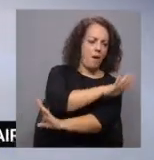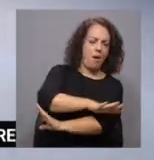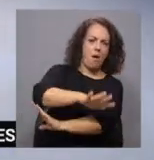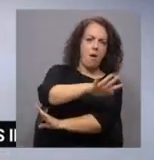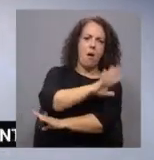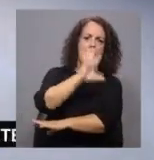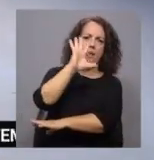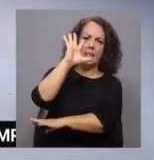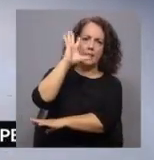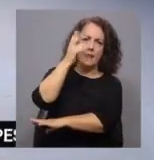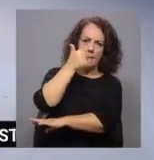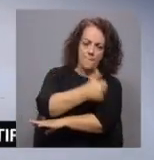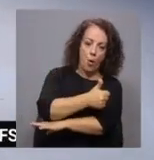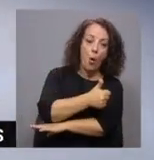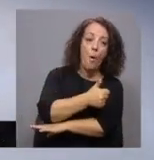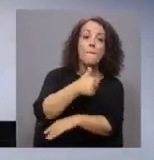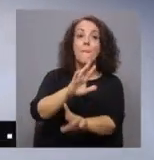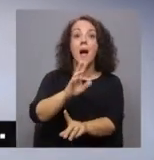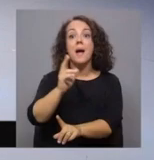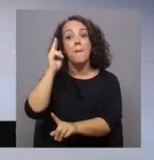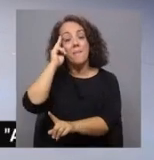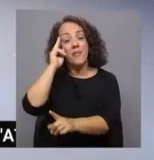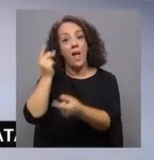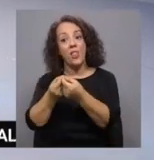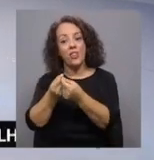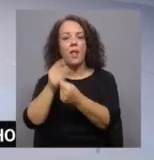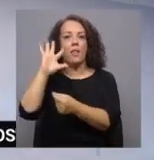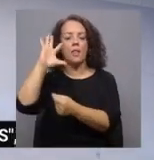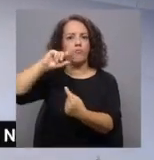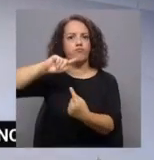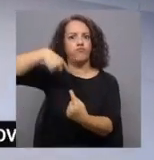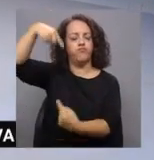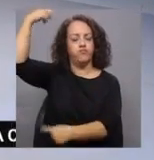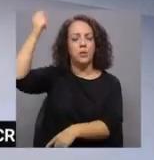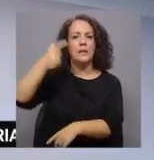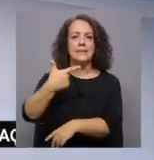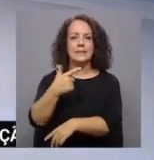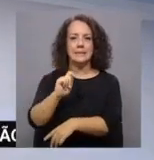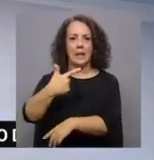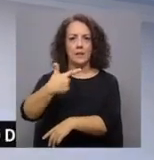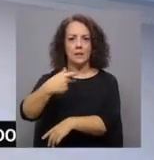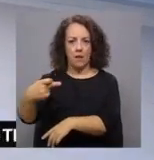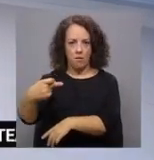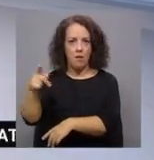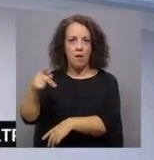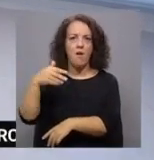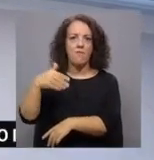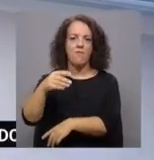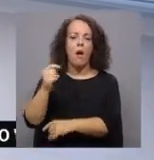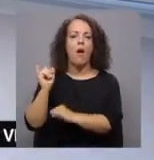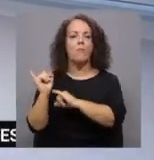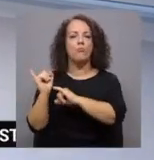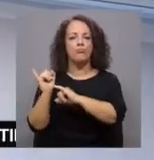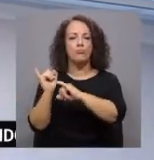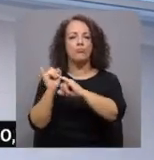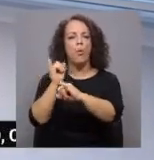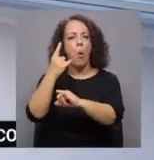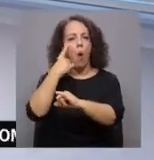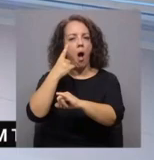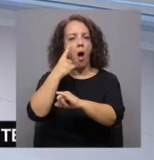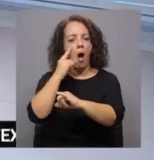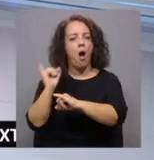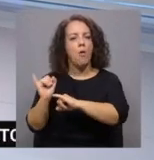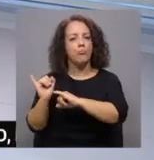oeste do arquipélago da Madeira temos então a tempestade tropical Teta, que se irá deslocar gradualmente e lentamente